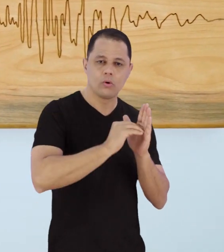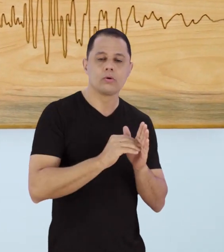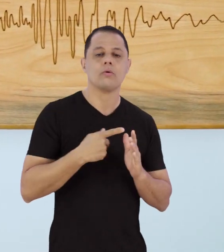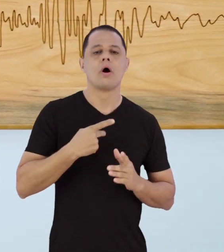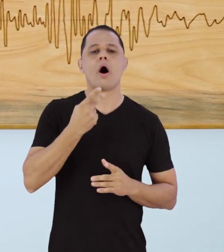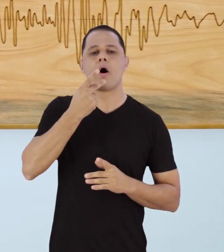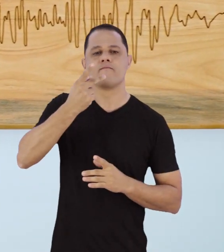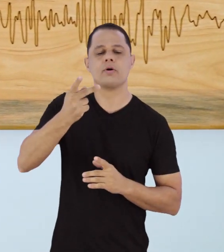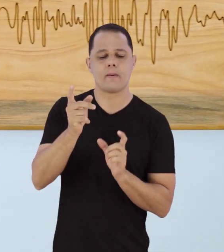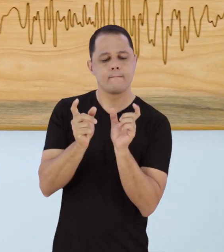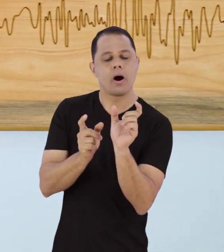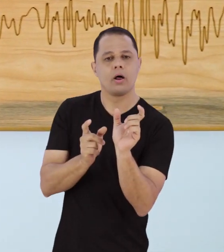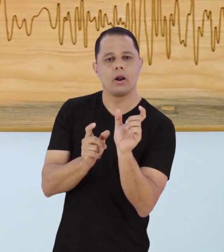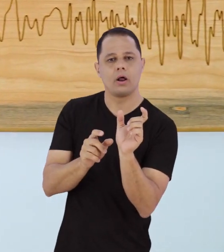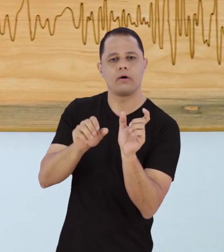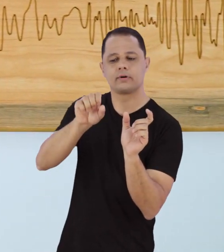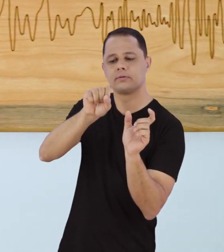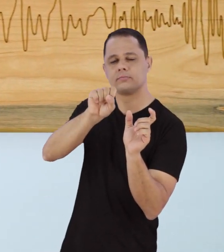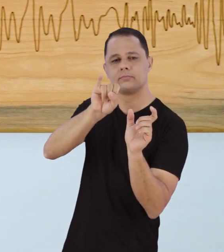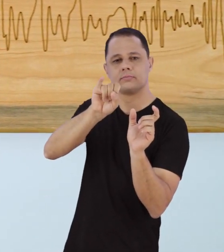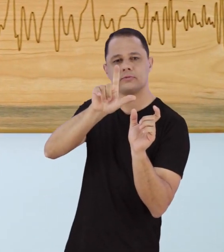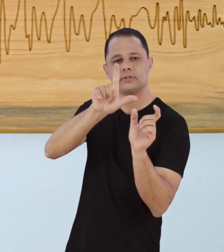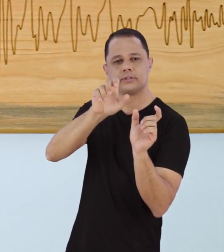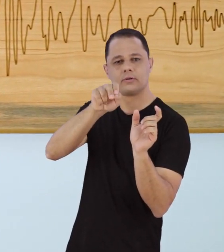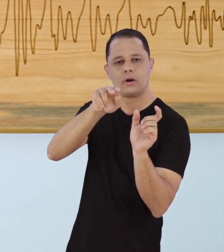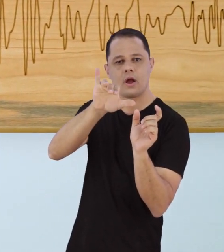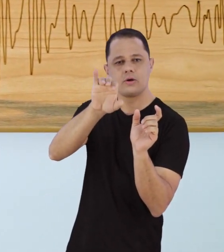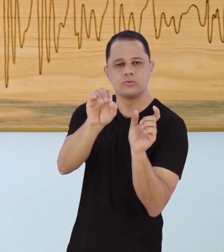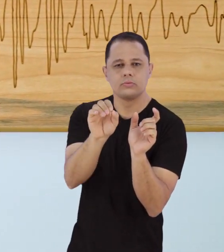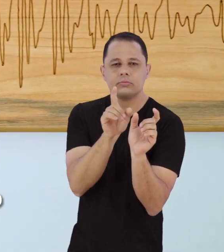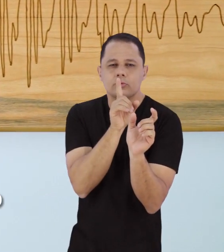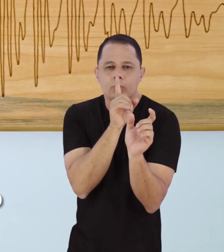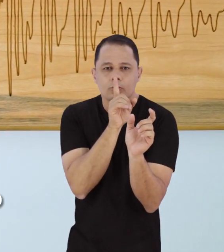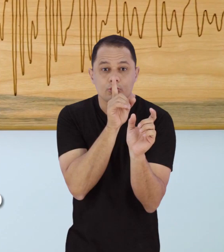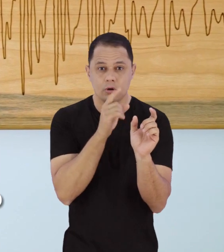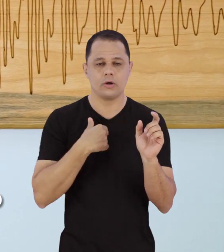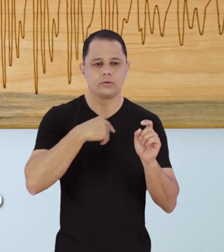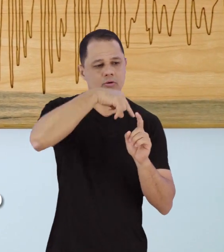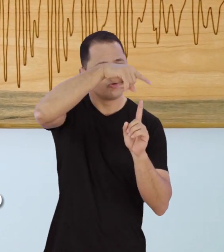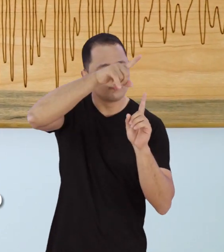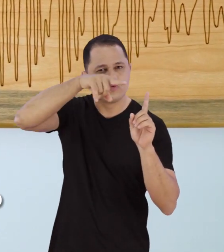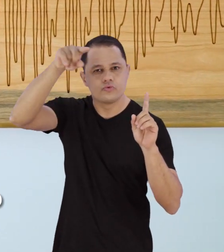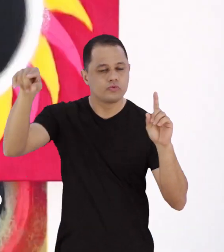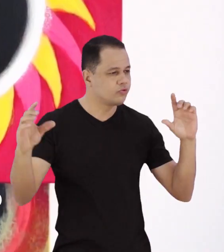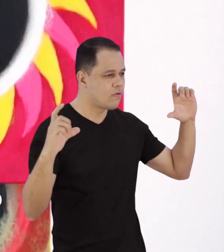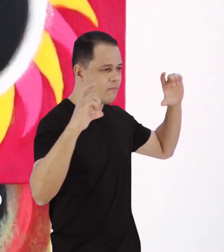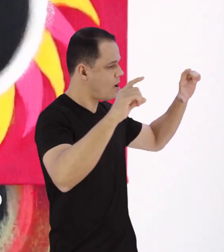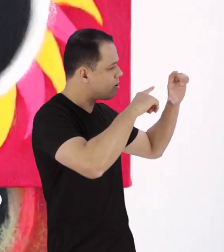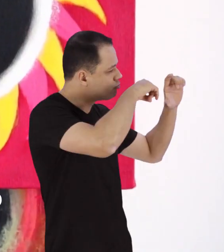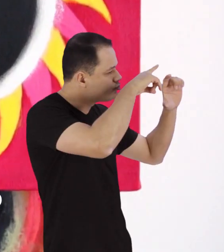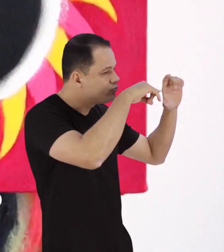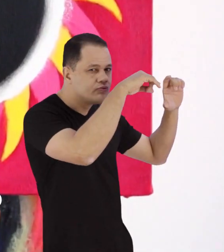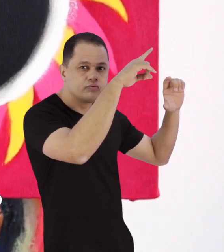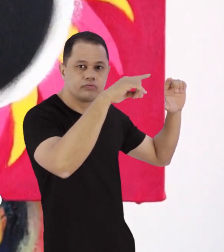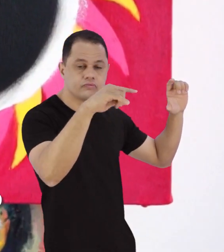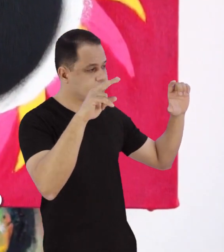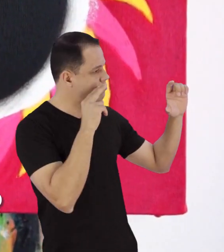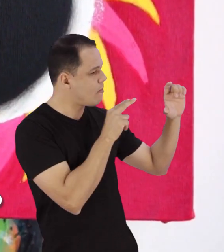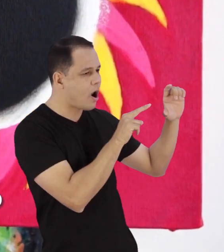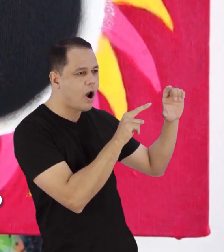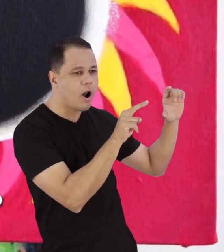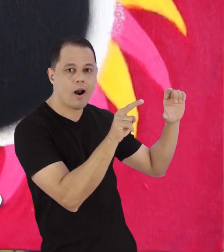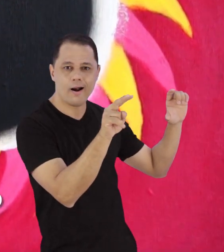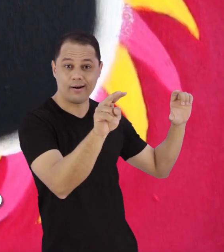própria voz falando a palavra silêncio. Quietude, introspecção, autoconhecimento,